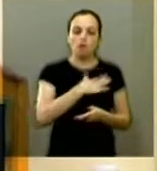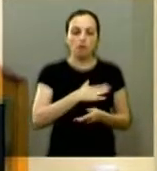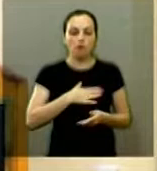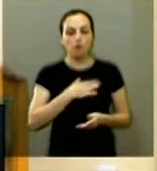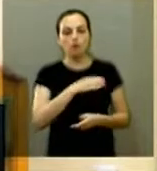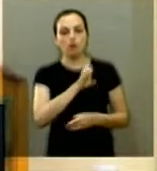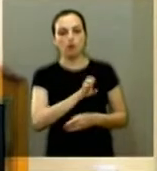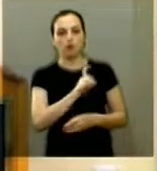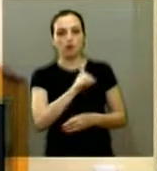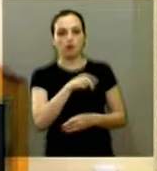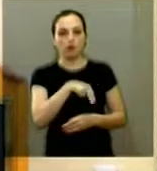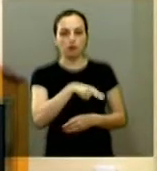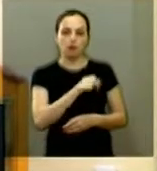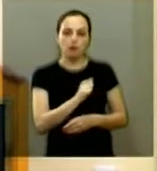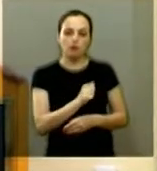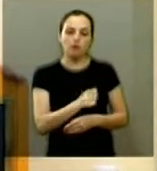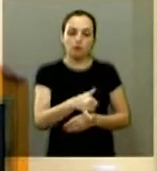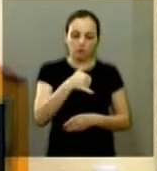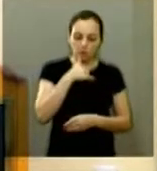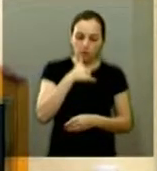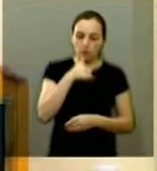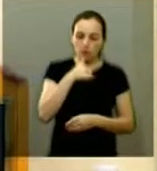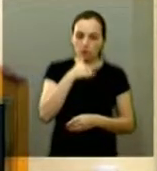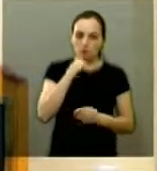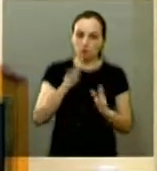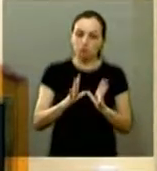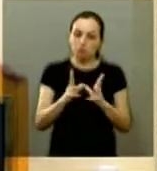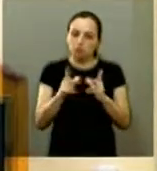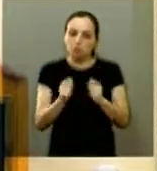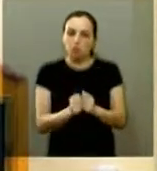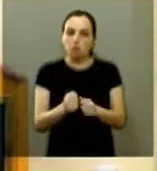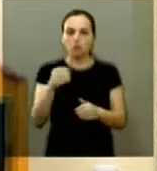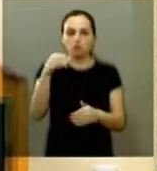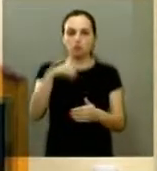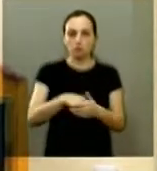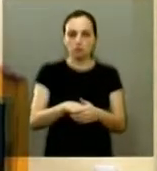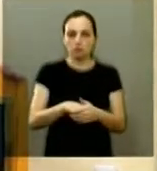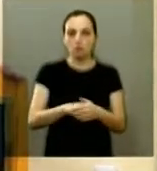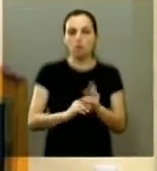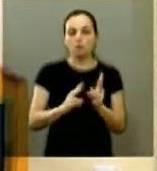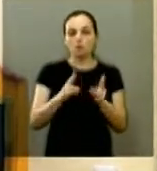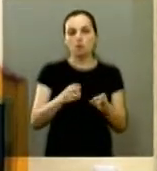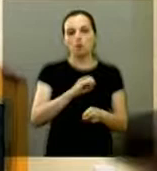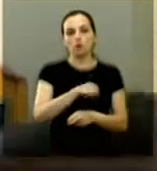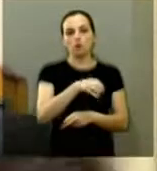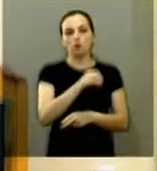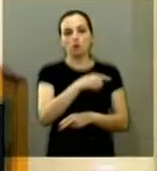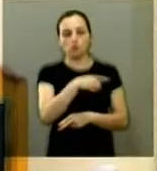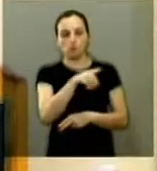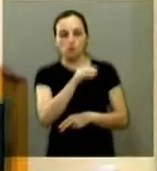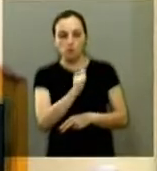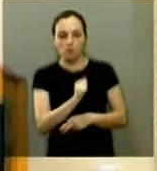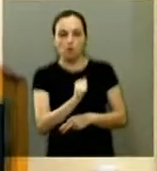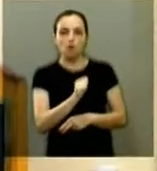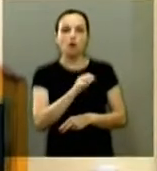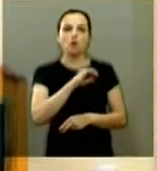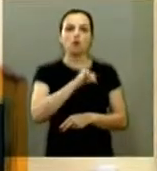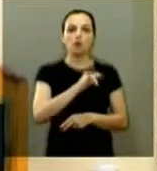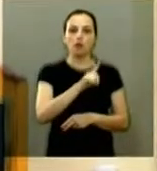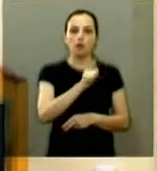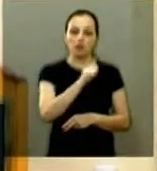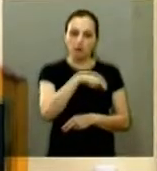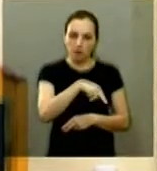você infelizmente não foi contemplada como o João também já lamentamos o William Afonso